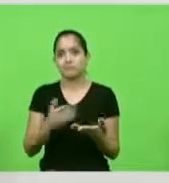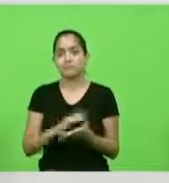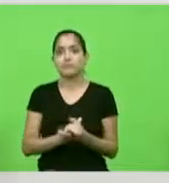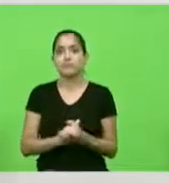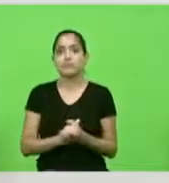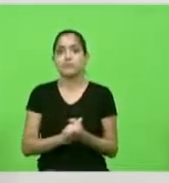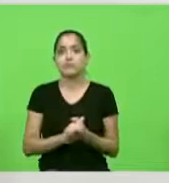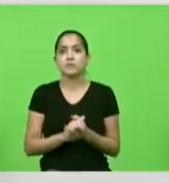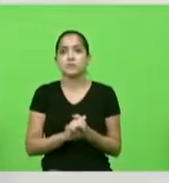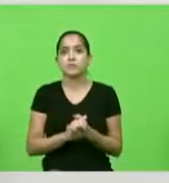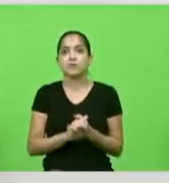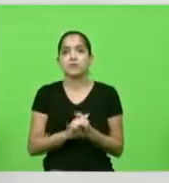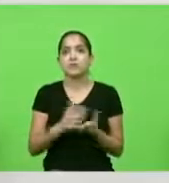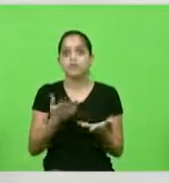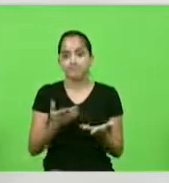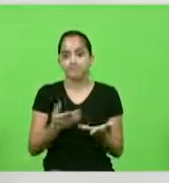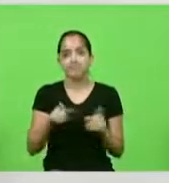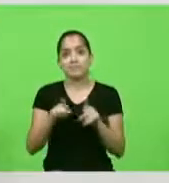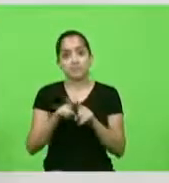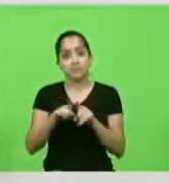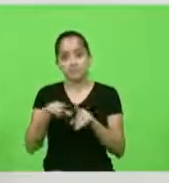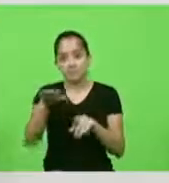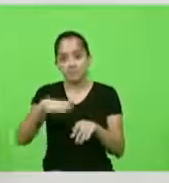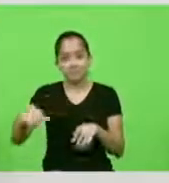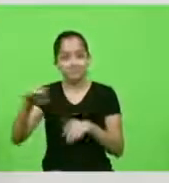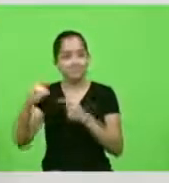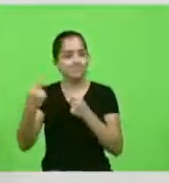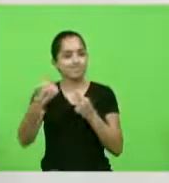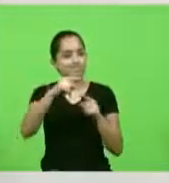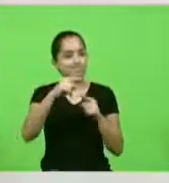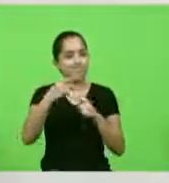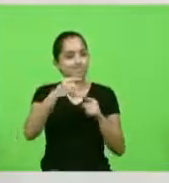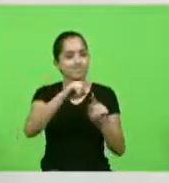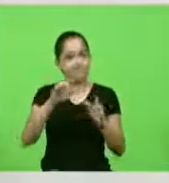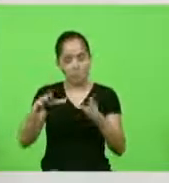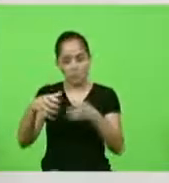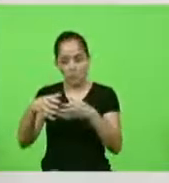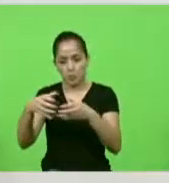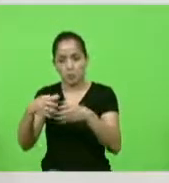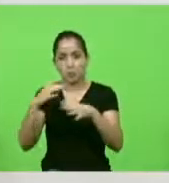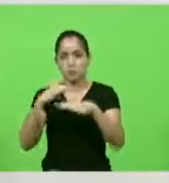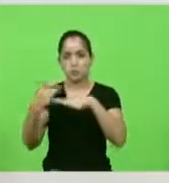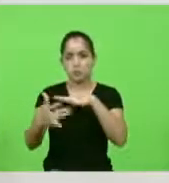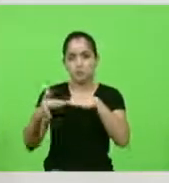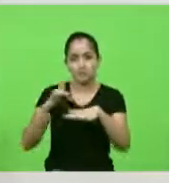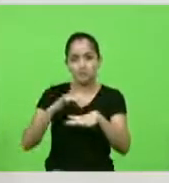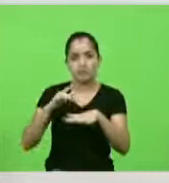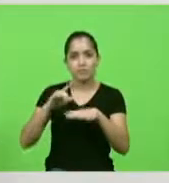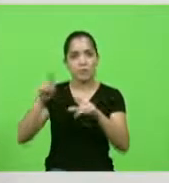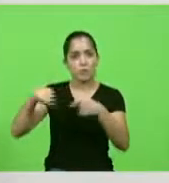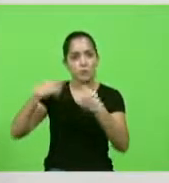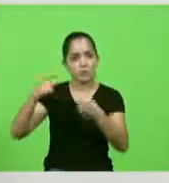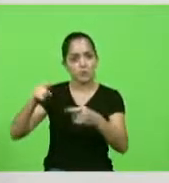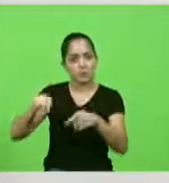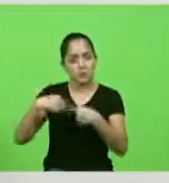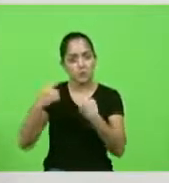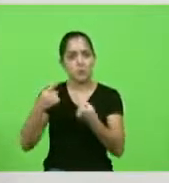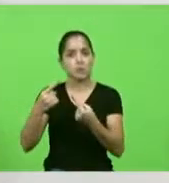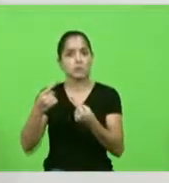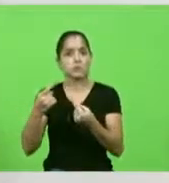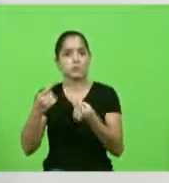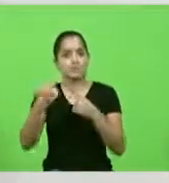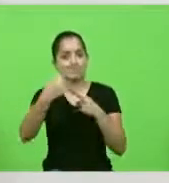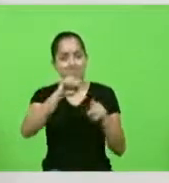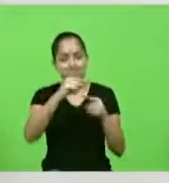verdadeiras milícias digitais atacam nossa honra nossa